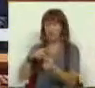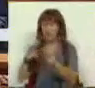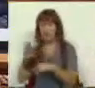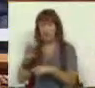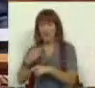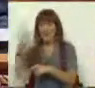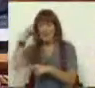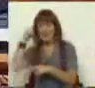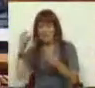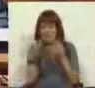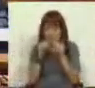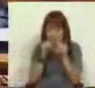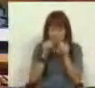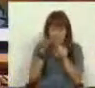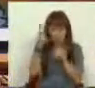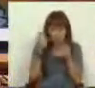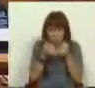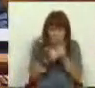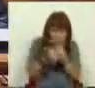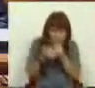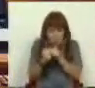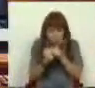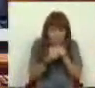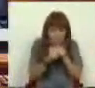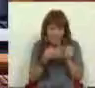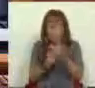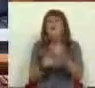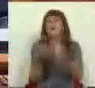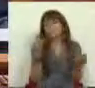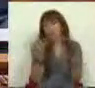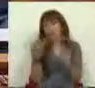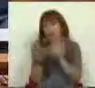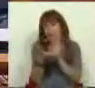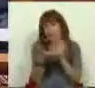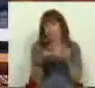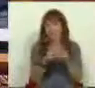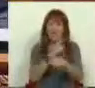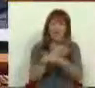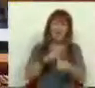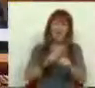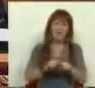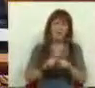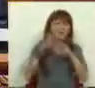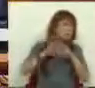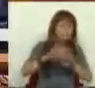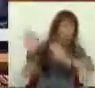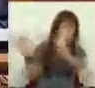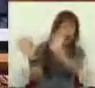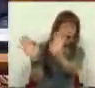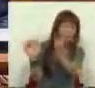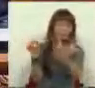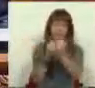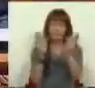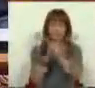Madeira um coloio para esconder esta realidade e impedir que se investigasse